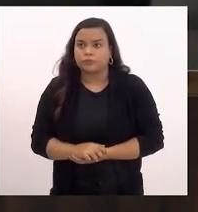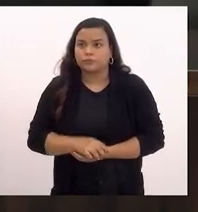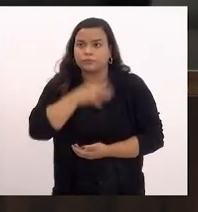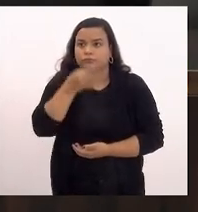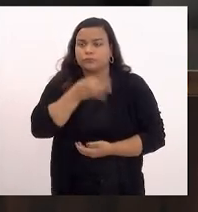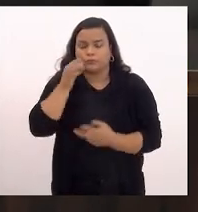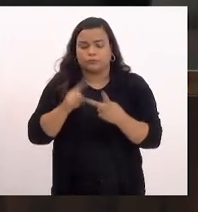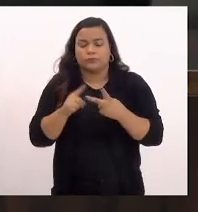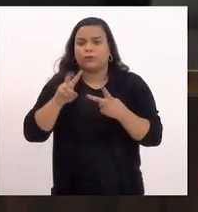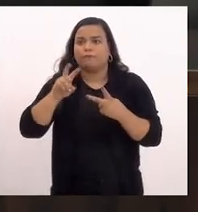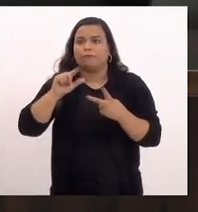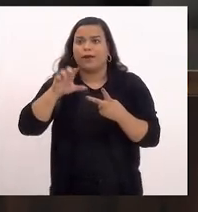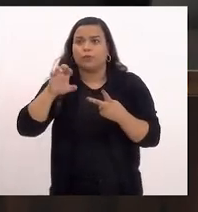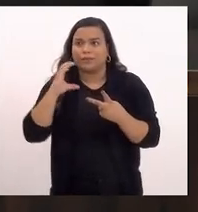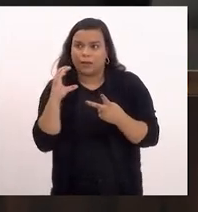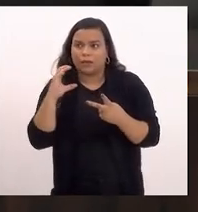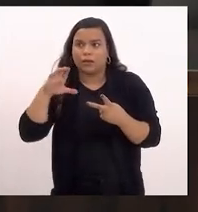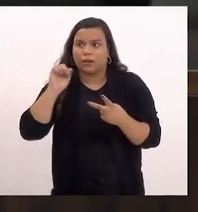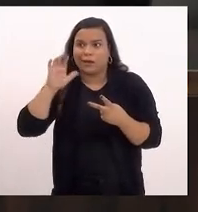Deputado Valdeque Carneiro.